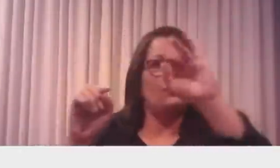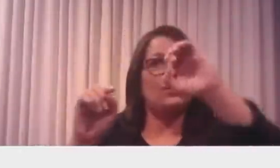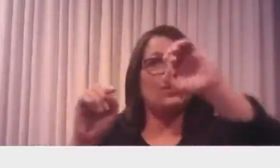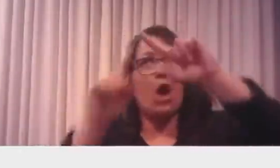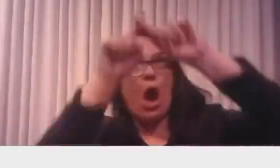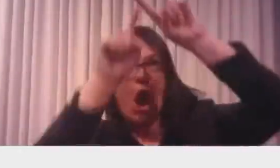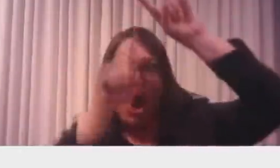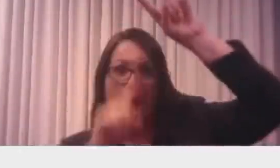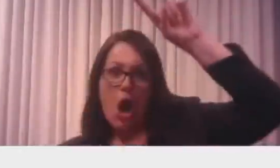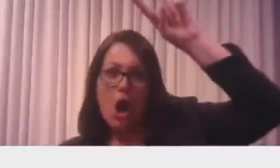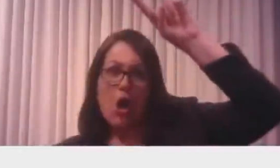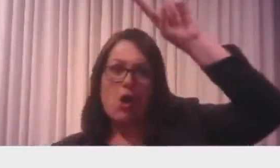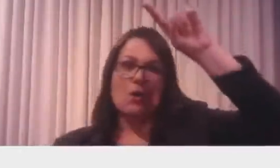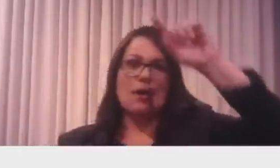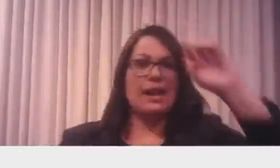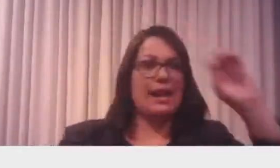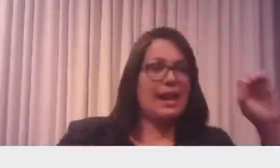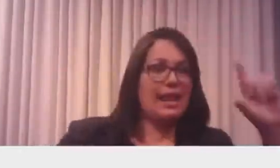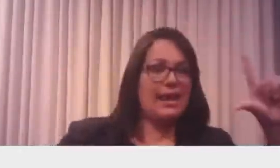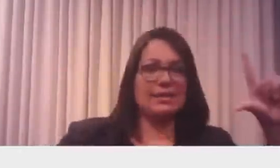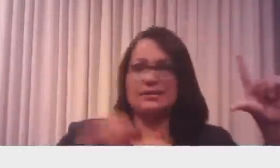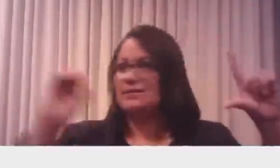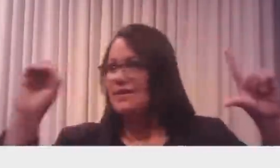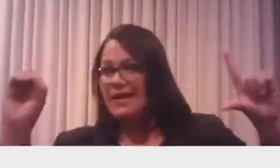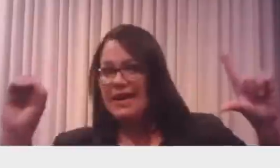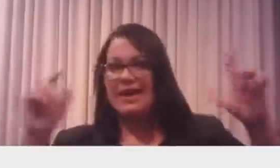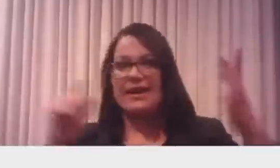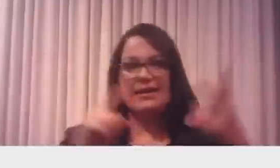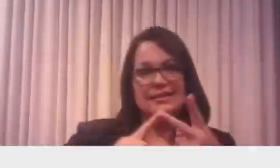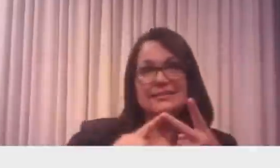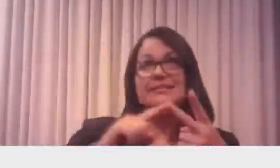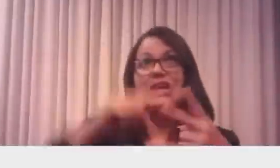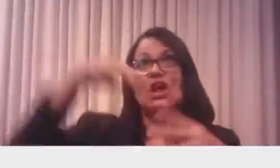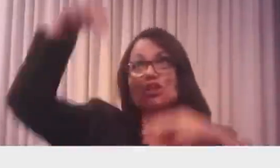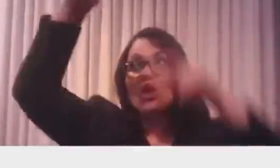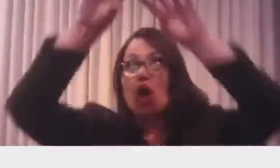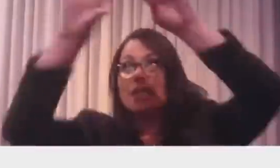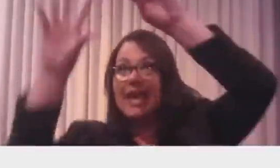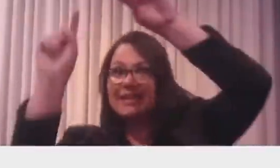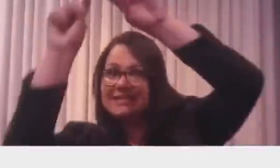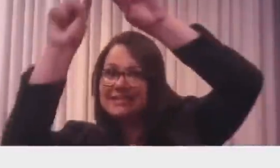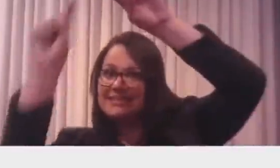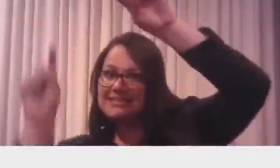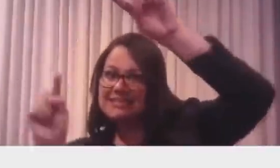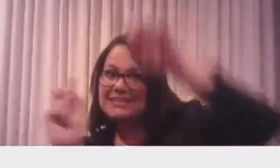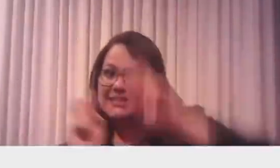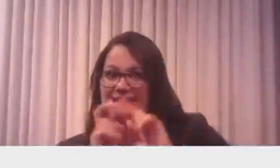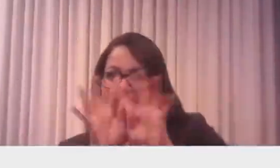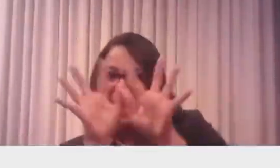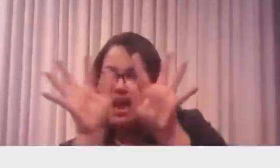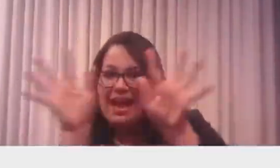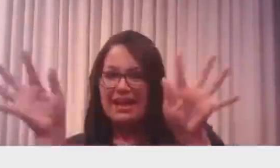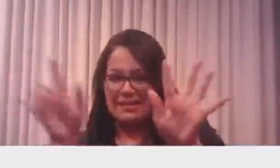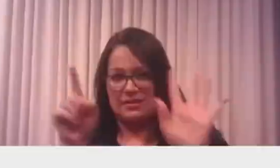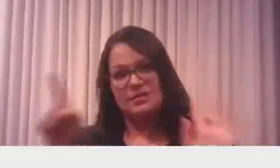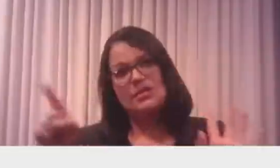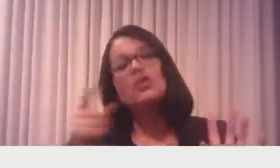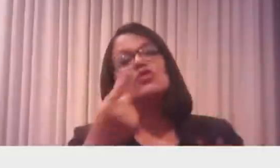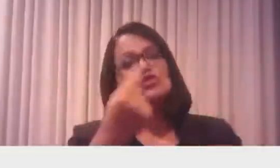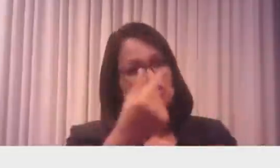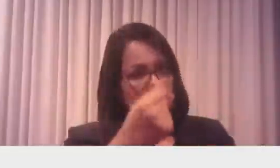também, todas essas rodovias estavam paradas há algum tempo. O dinheiro é da iniciativa privada, não é nosso, mas o governo federal faz a sua parte,